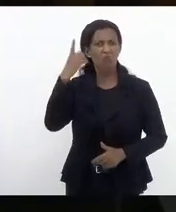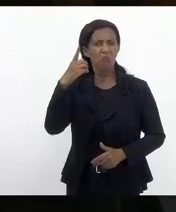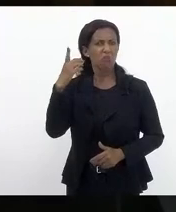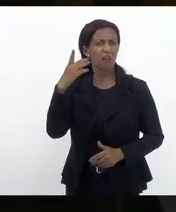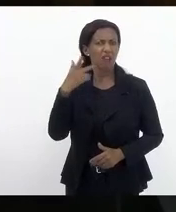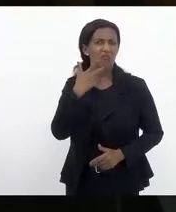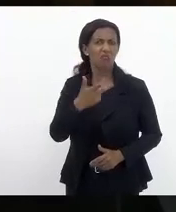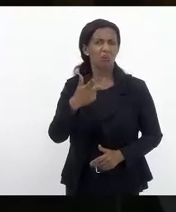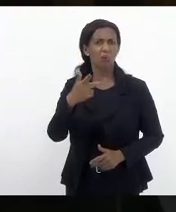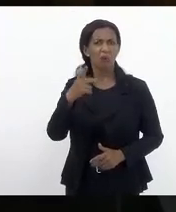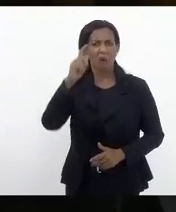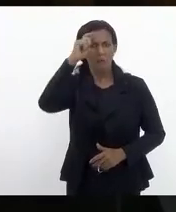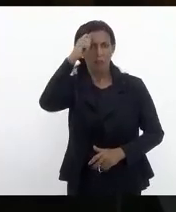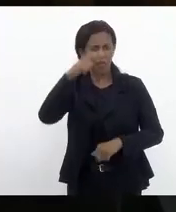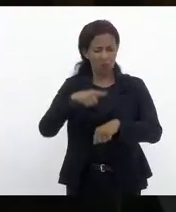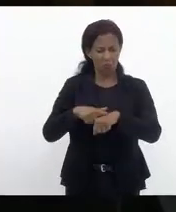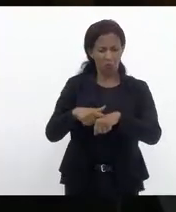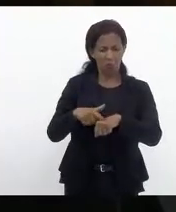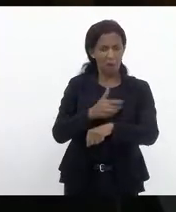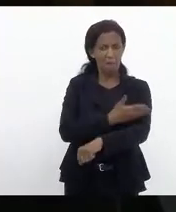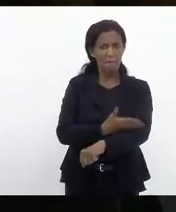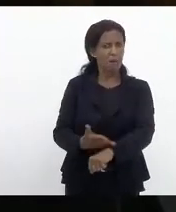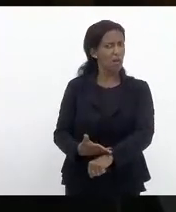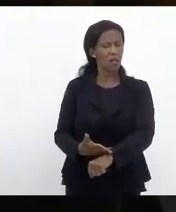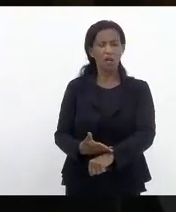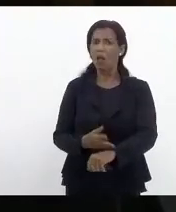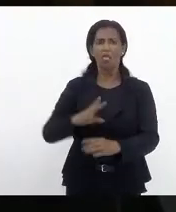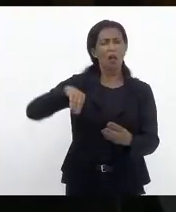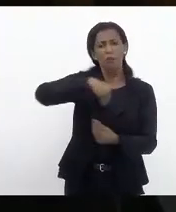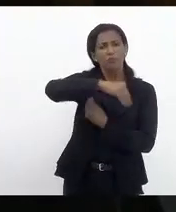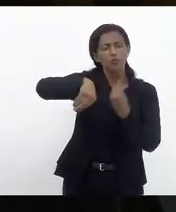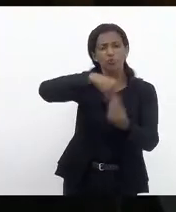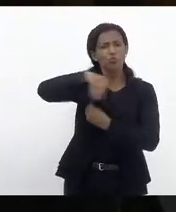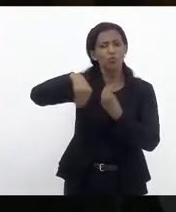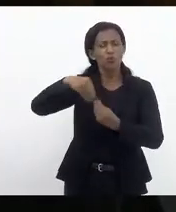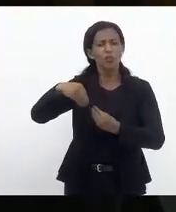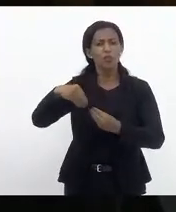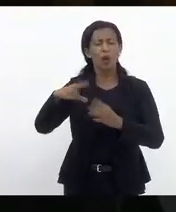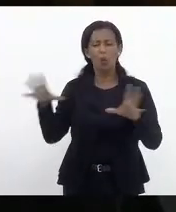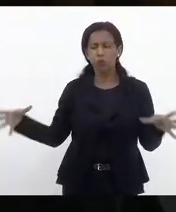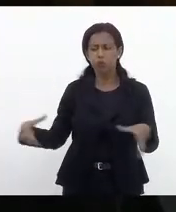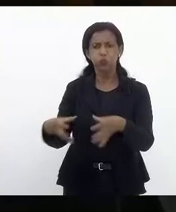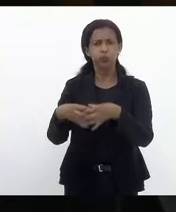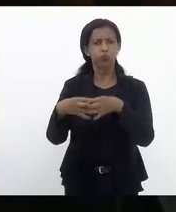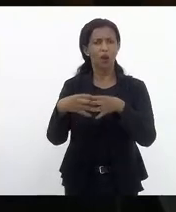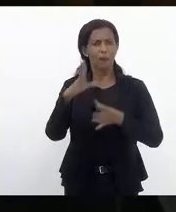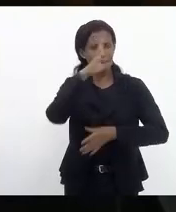ou brancos muito ao contrário a gente viu a mixigenação do povo brasileiro